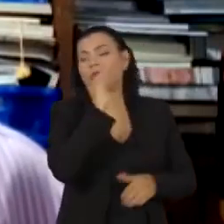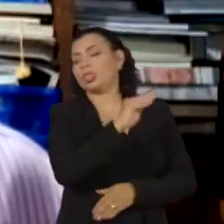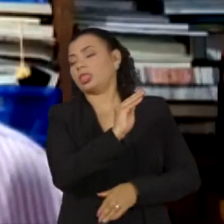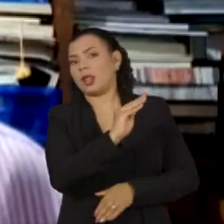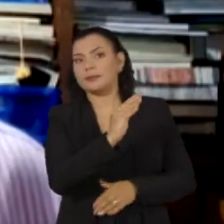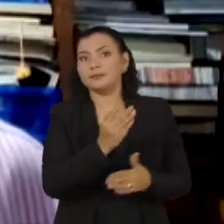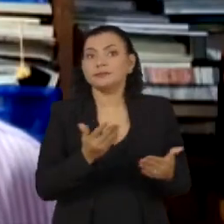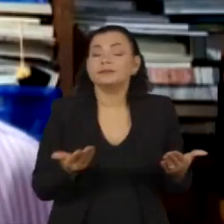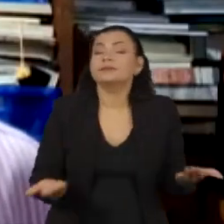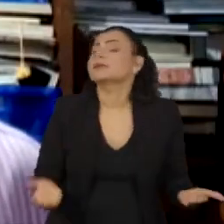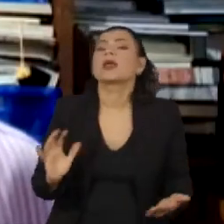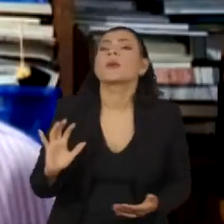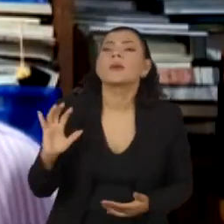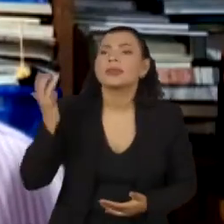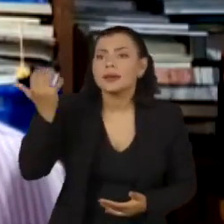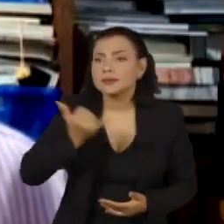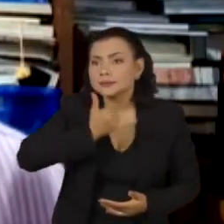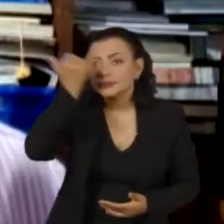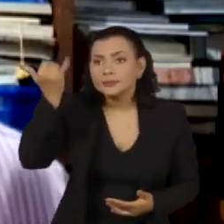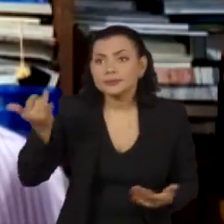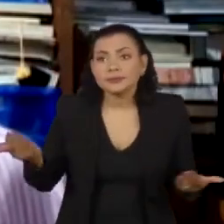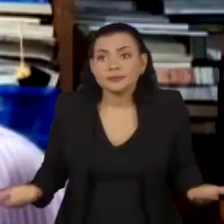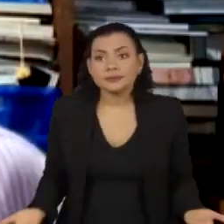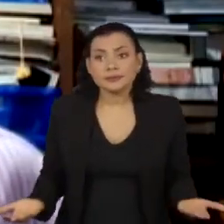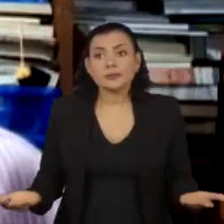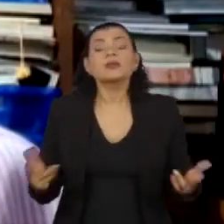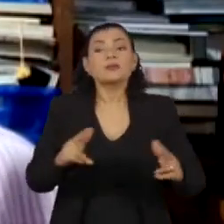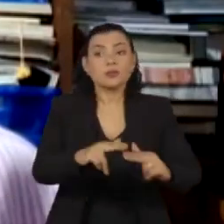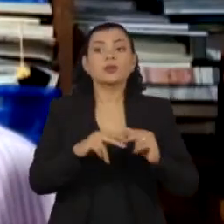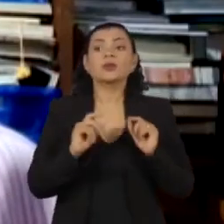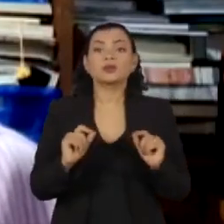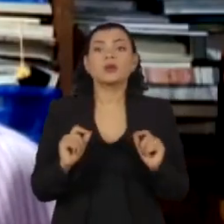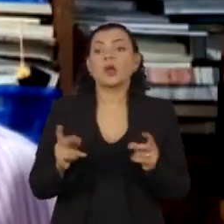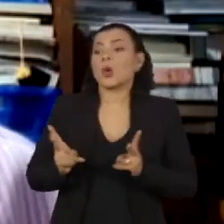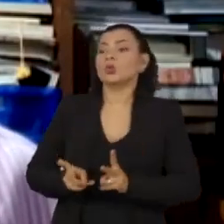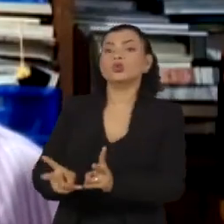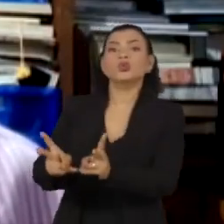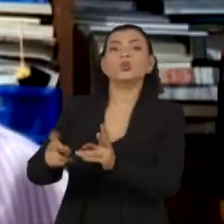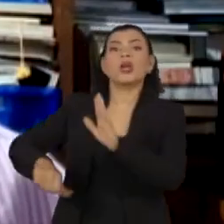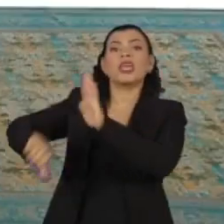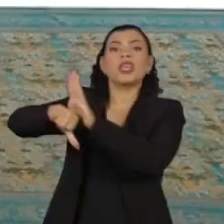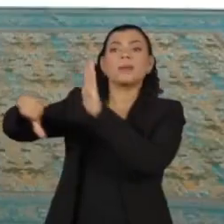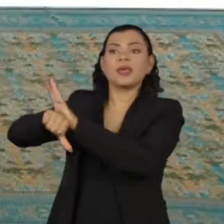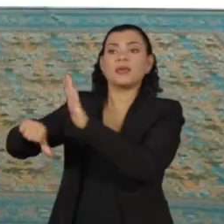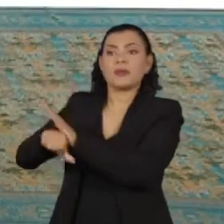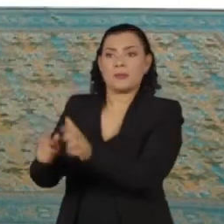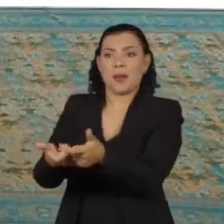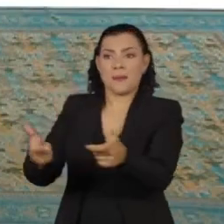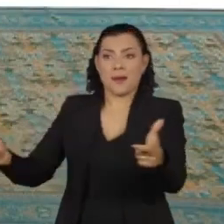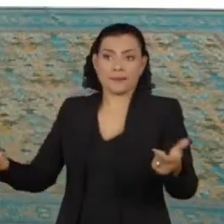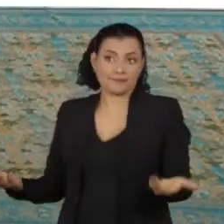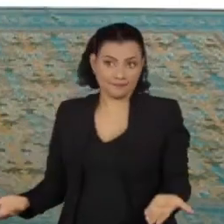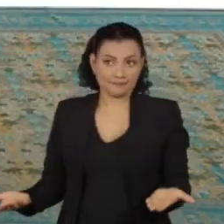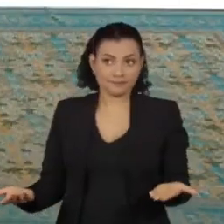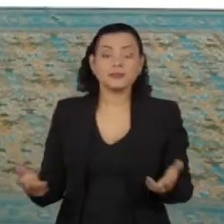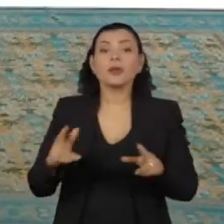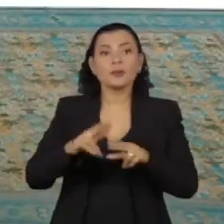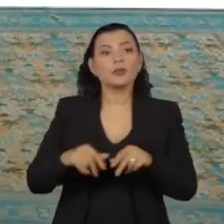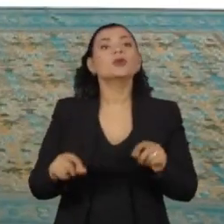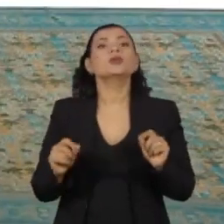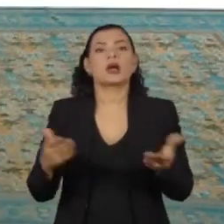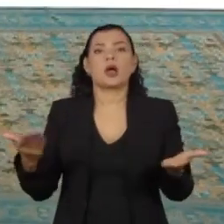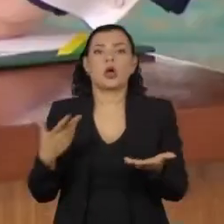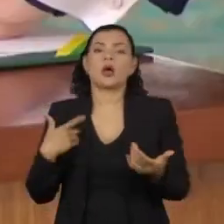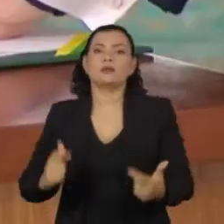você gera? Você gera um impulso para aumentar o número de crimes ambientais. Logo depois de assumir o